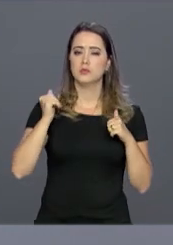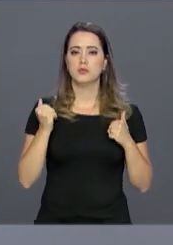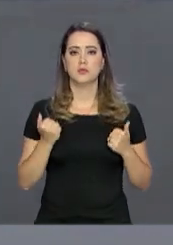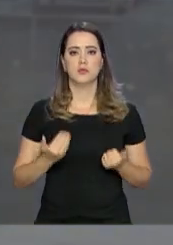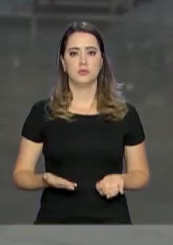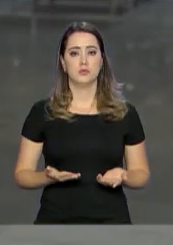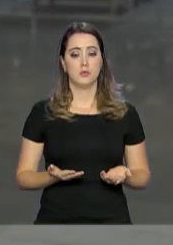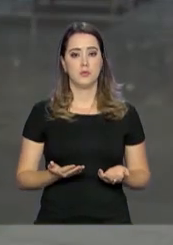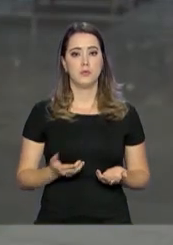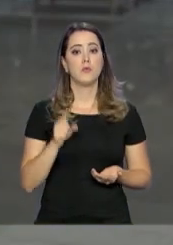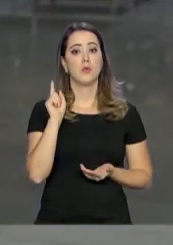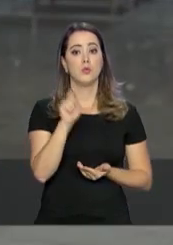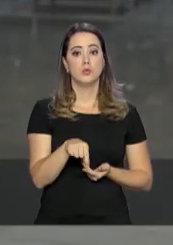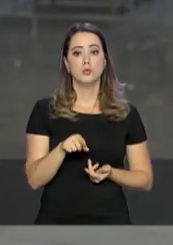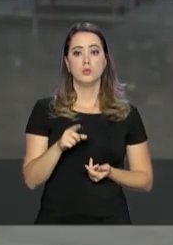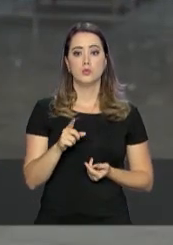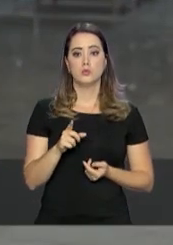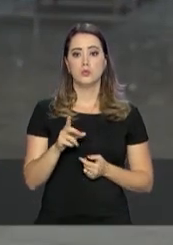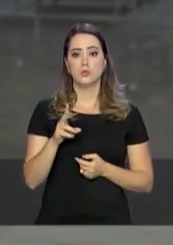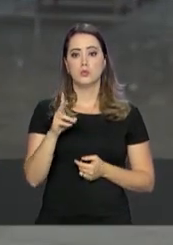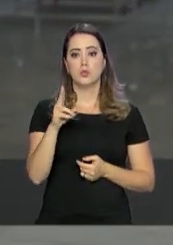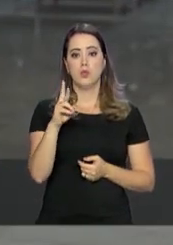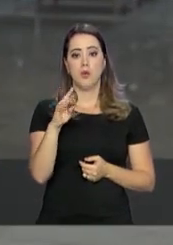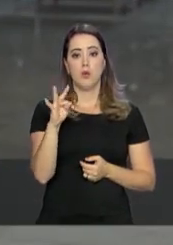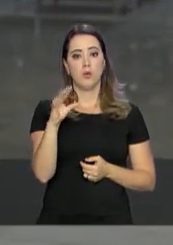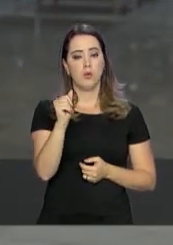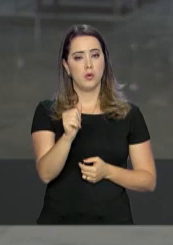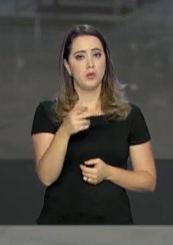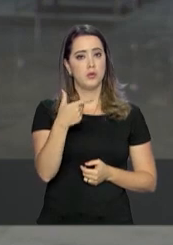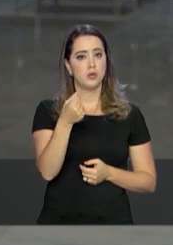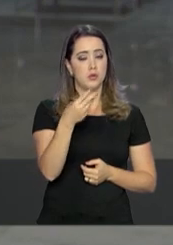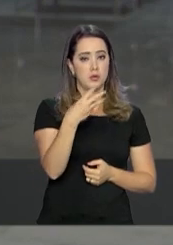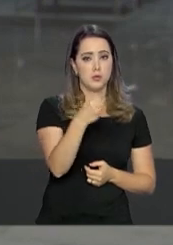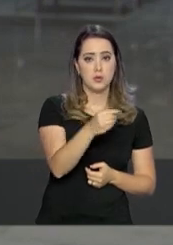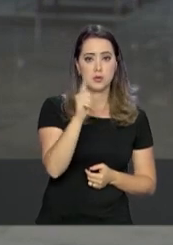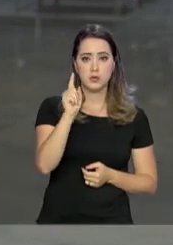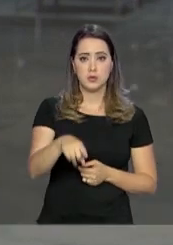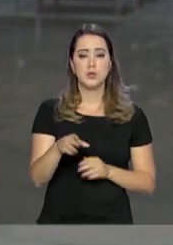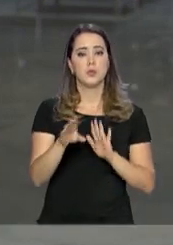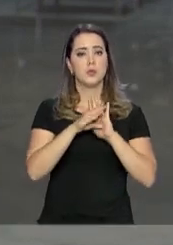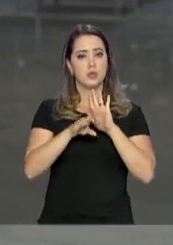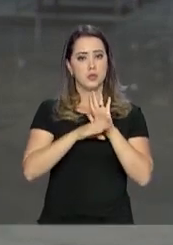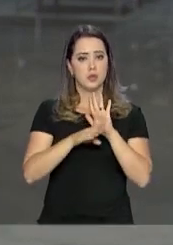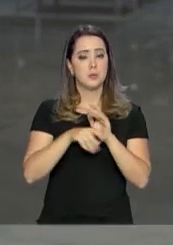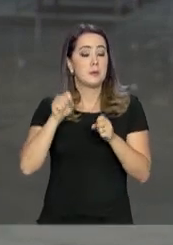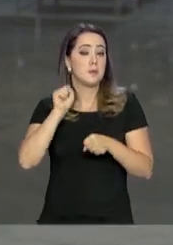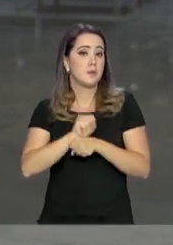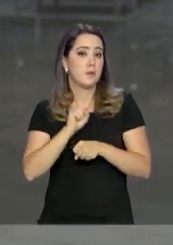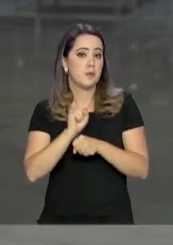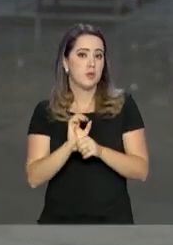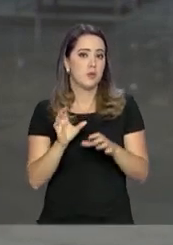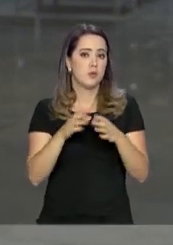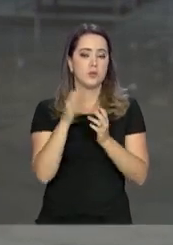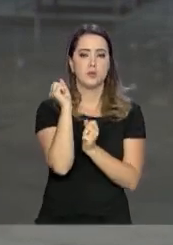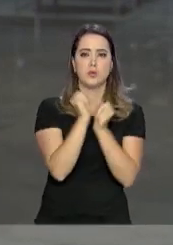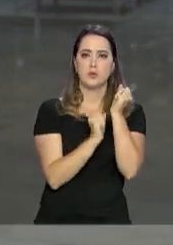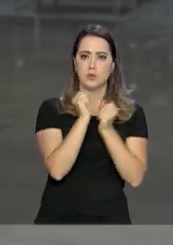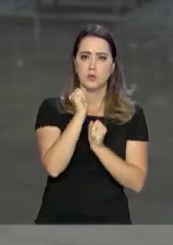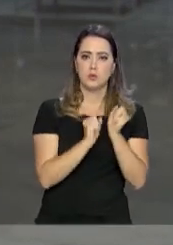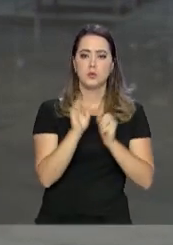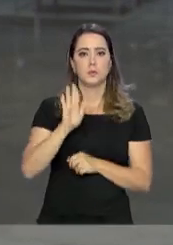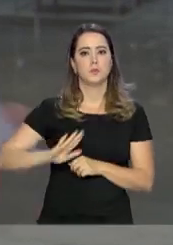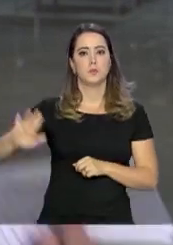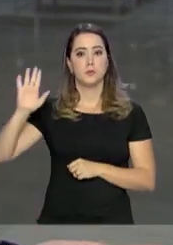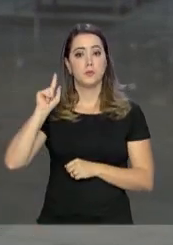Olha, Roberto, o Rota 2030 era um programa muito aguardado pela indústria automobilística nacional,